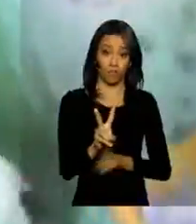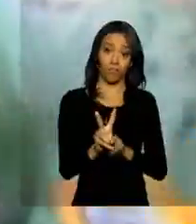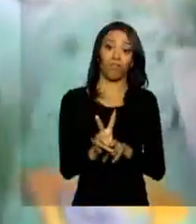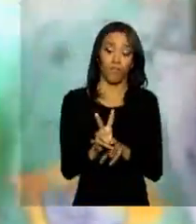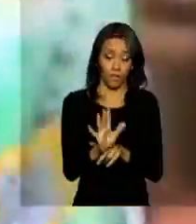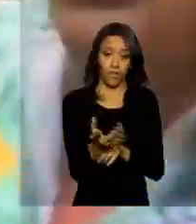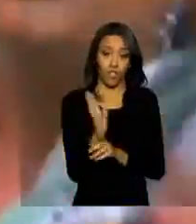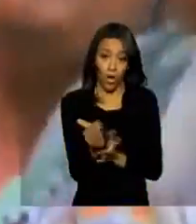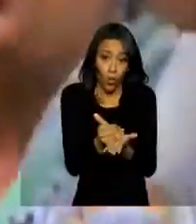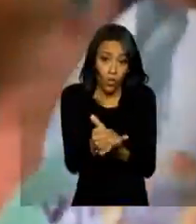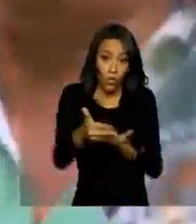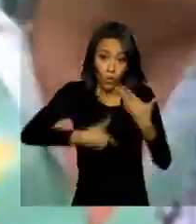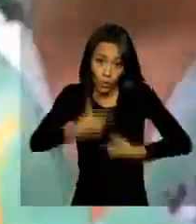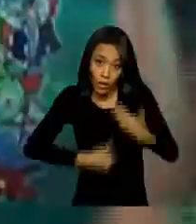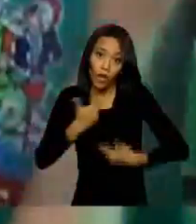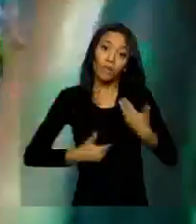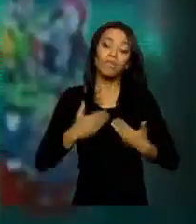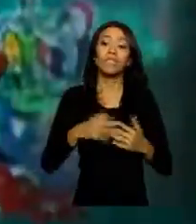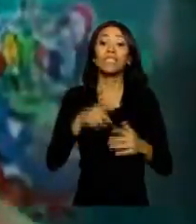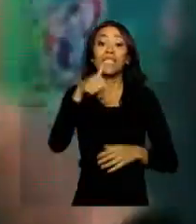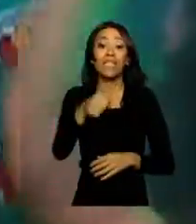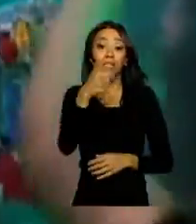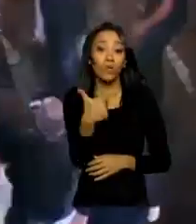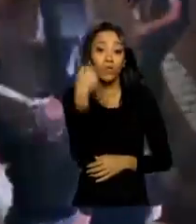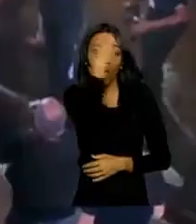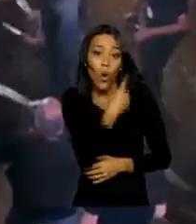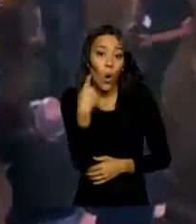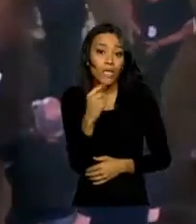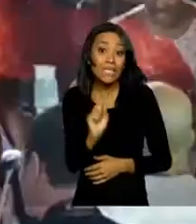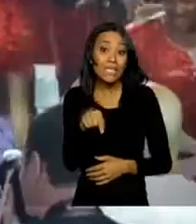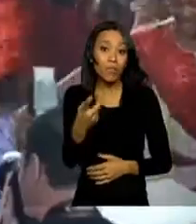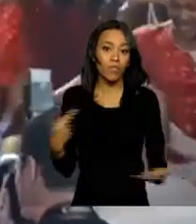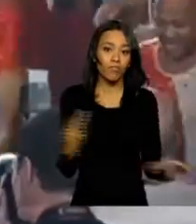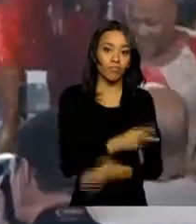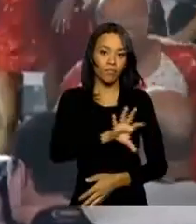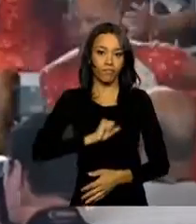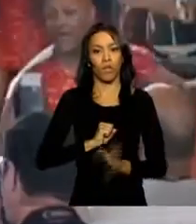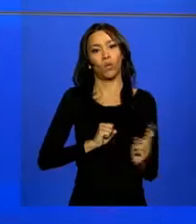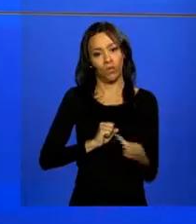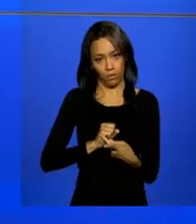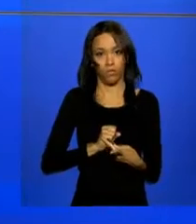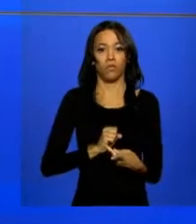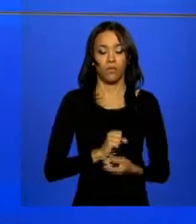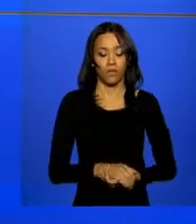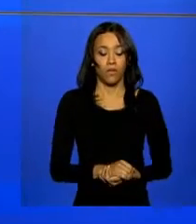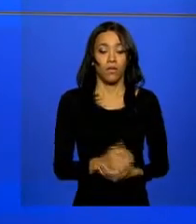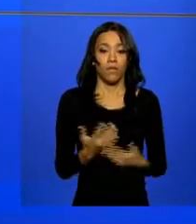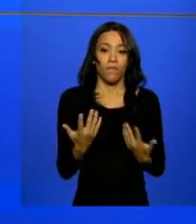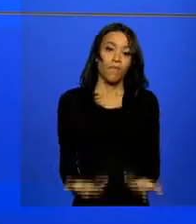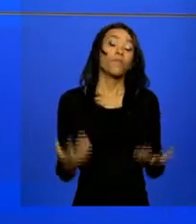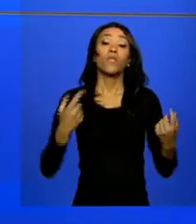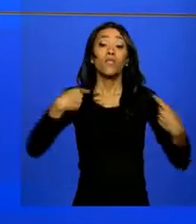tratamento for iniciado em até 72 horas após a exposição ao vírus. Para